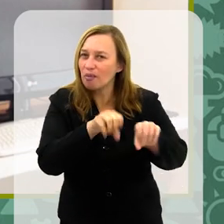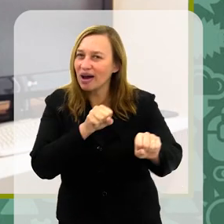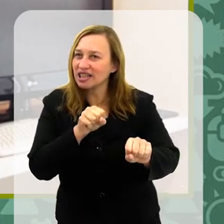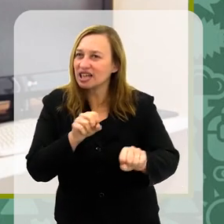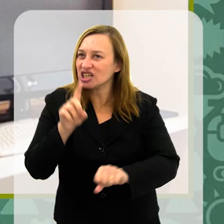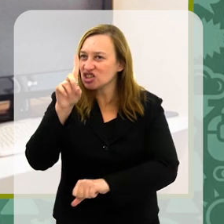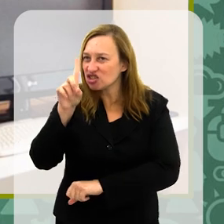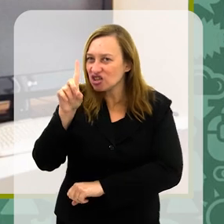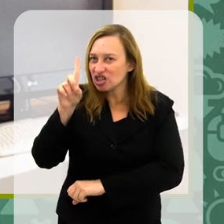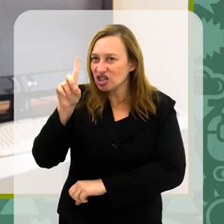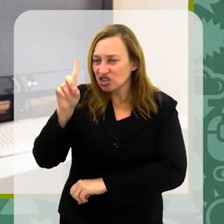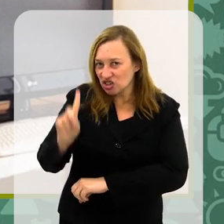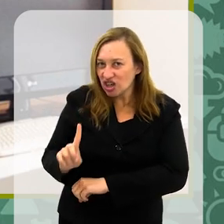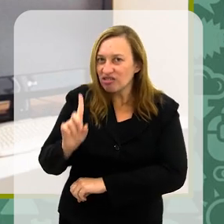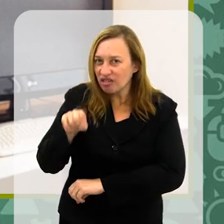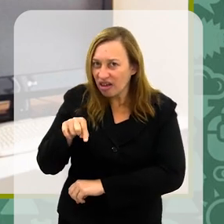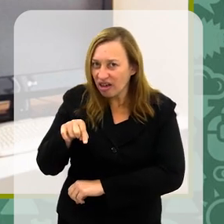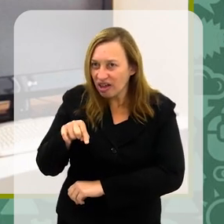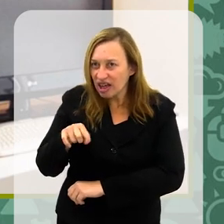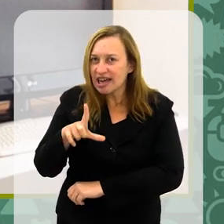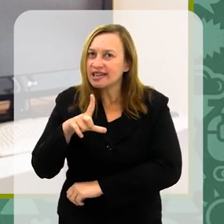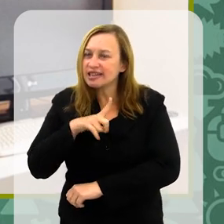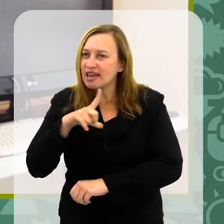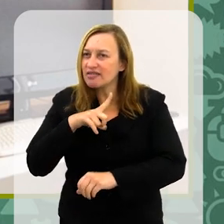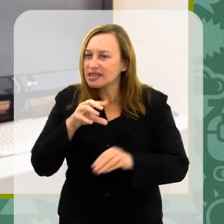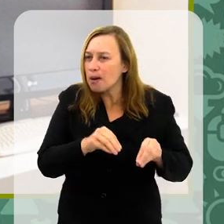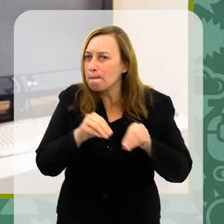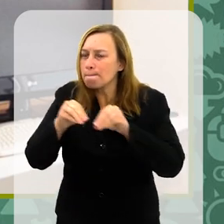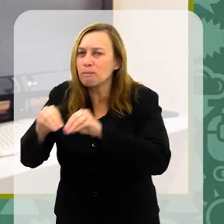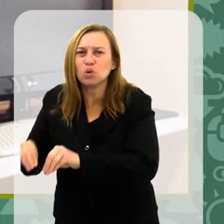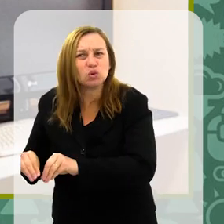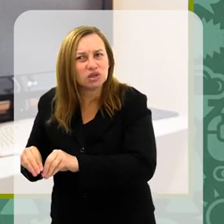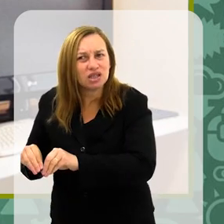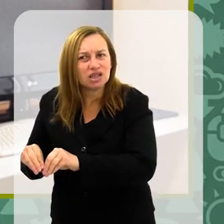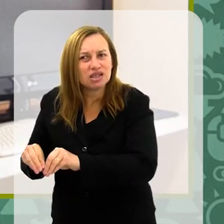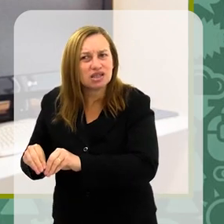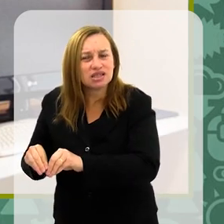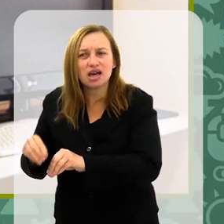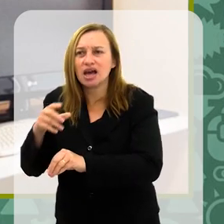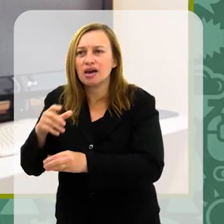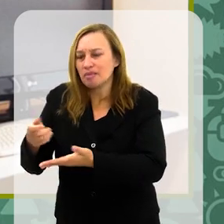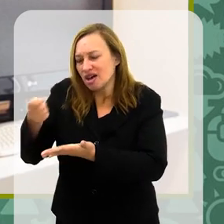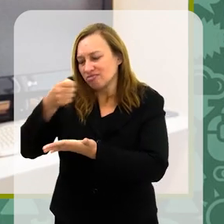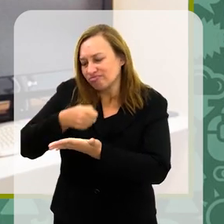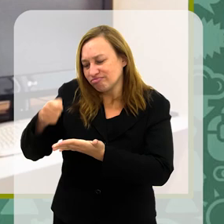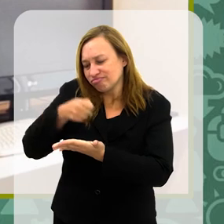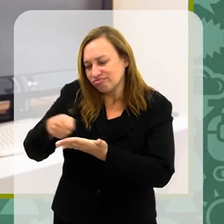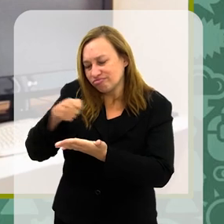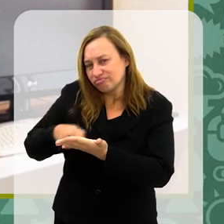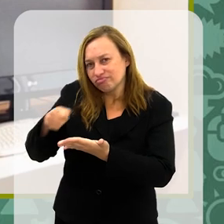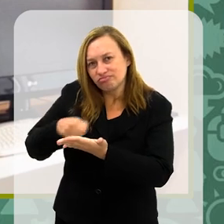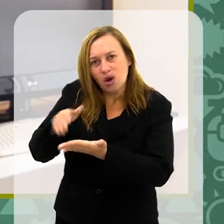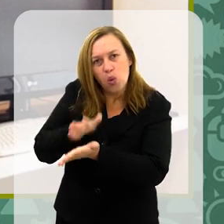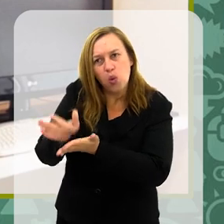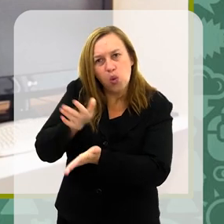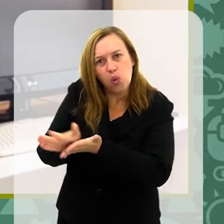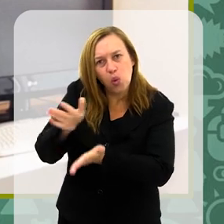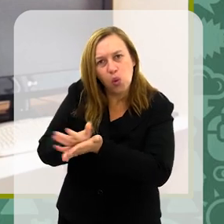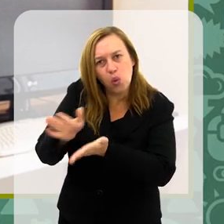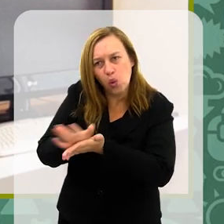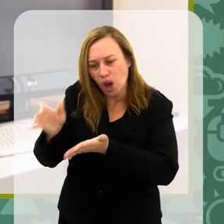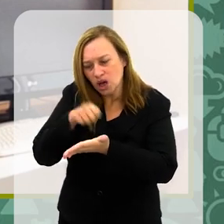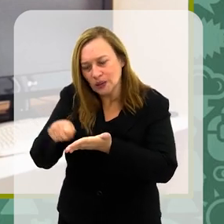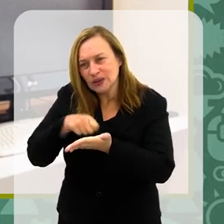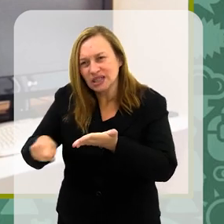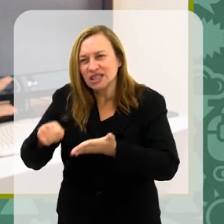formada em Direito, né? E aí teve aí essa transição para ser escritora, publicar livros, escrever sobre